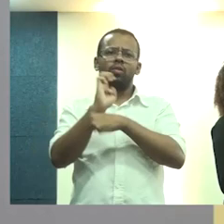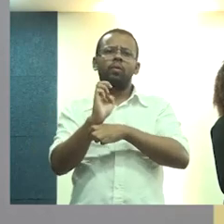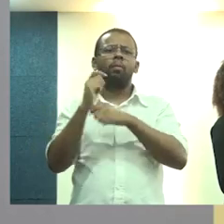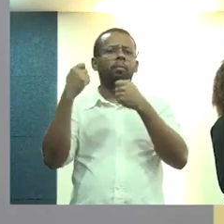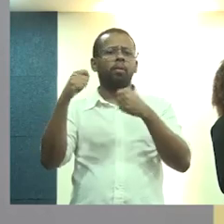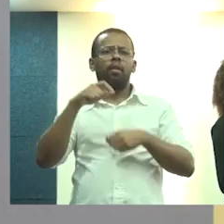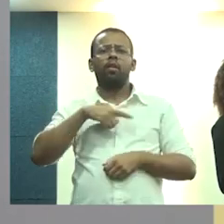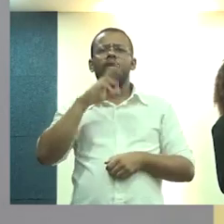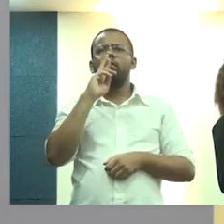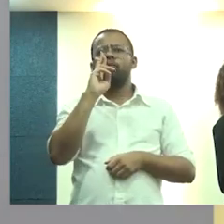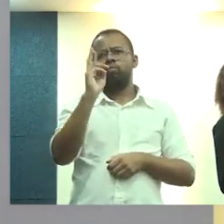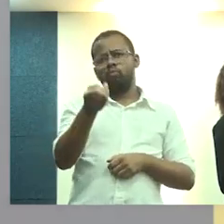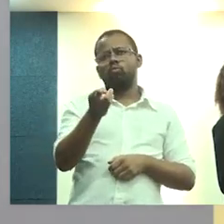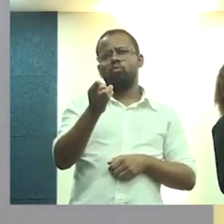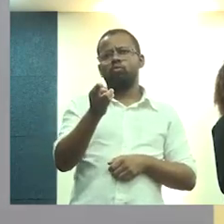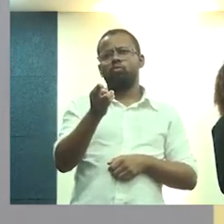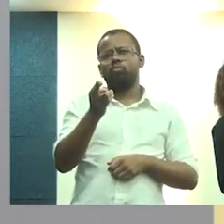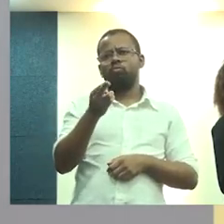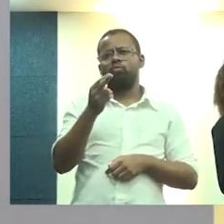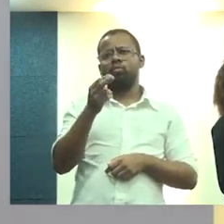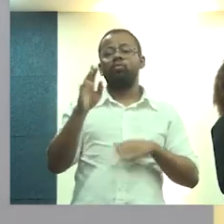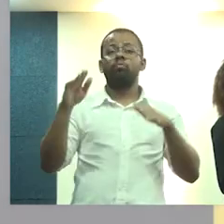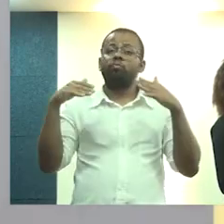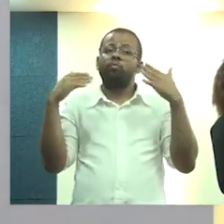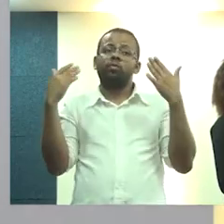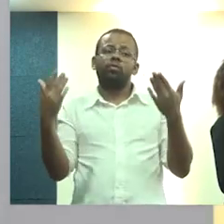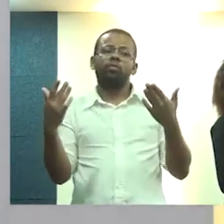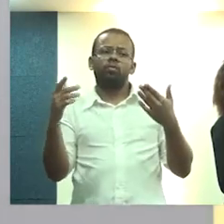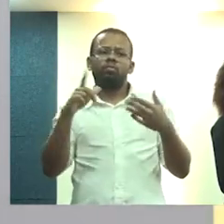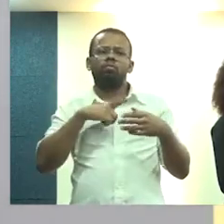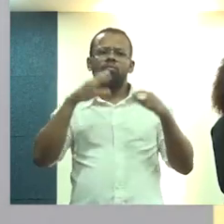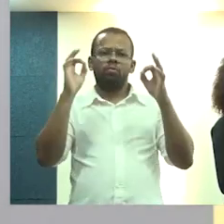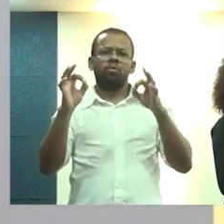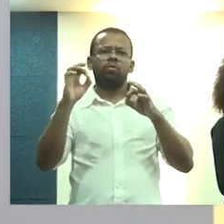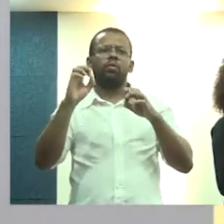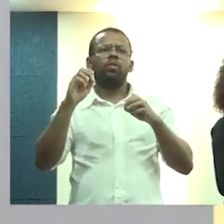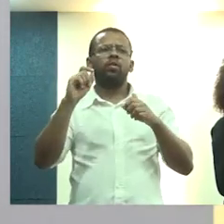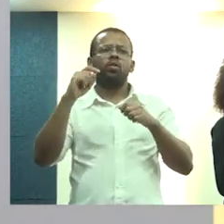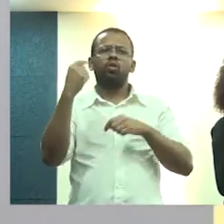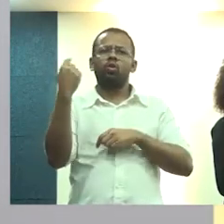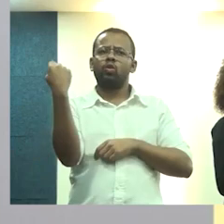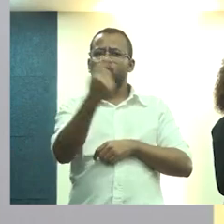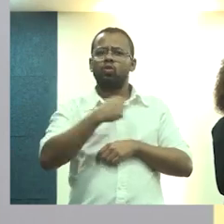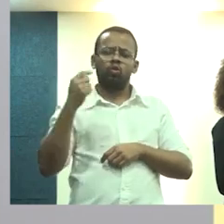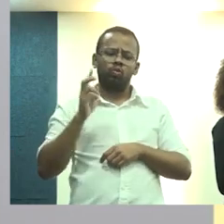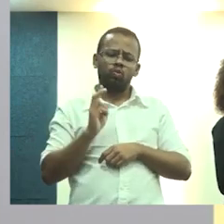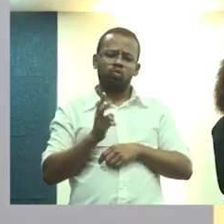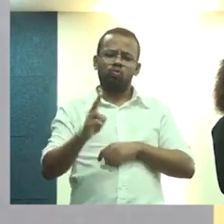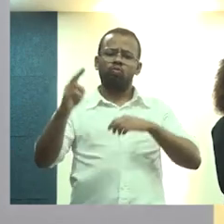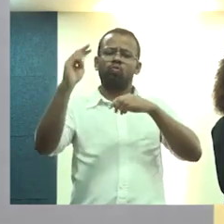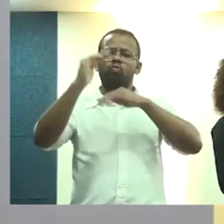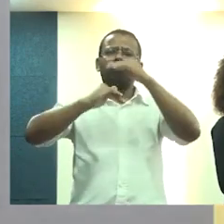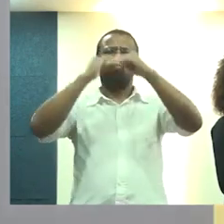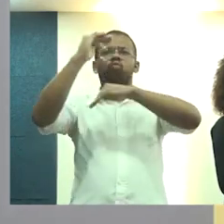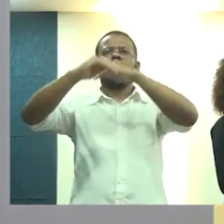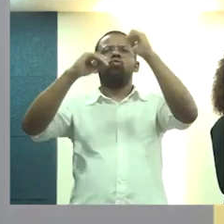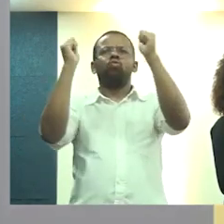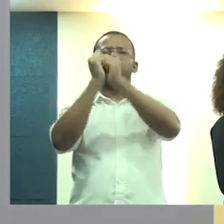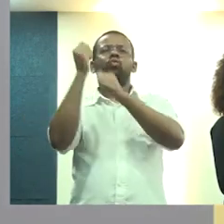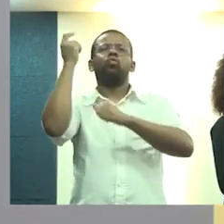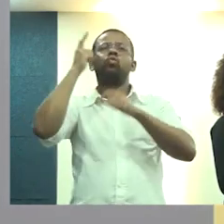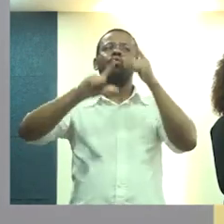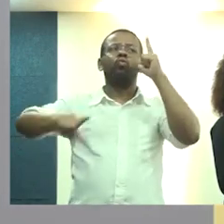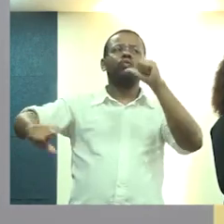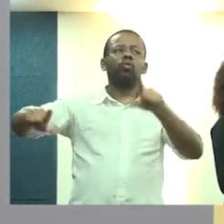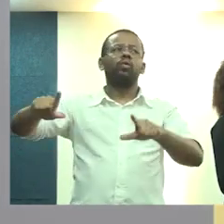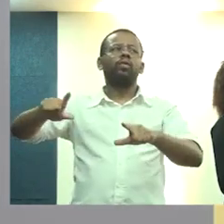Estado precisa dar resposta e, inclusive, resposta em escala. E é isso que a gente está construindo aí, junto, para a gente